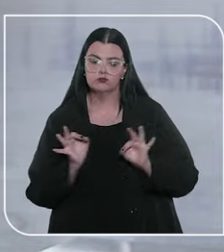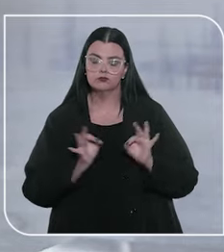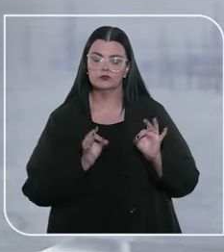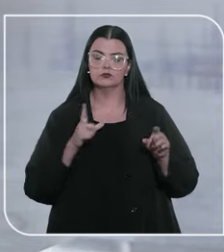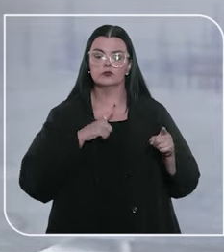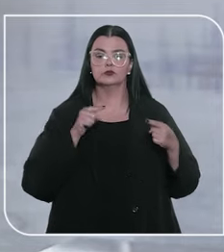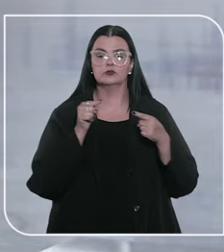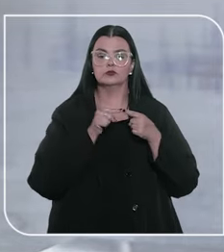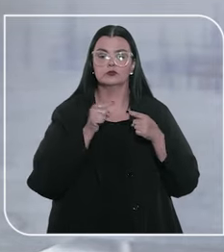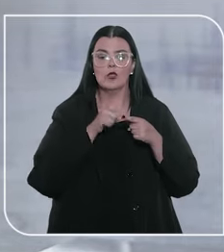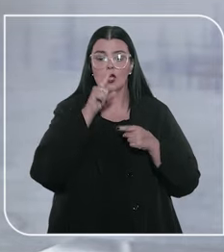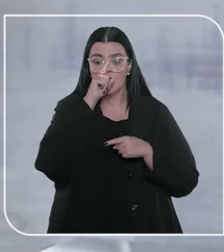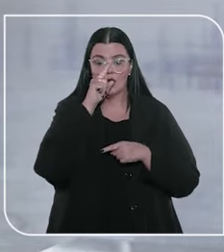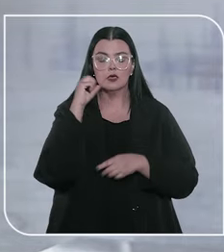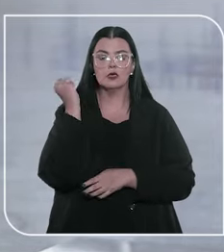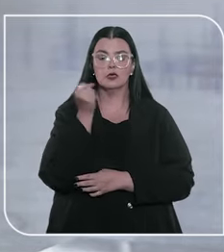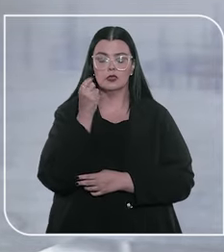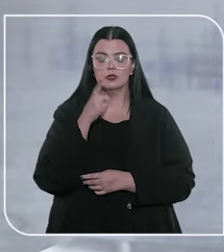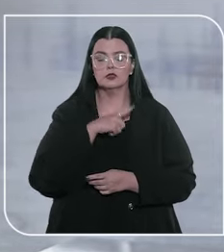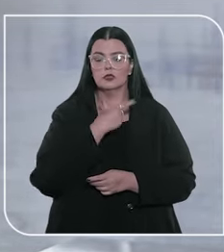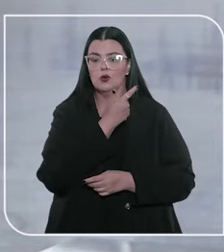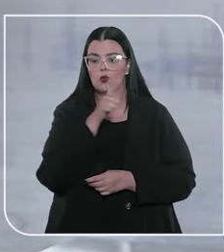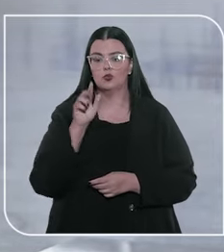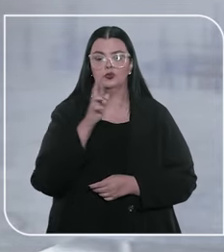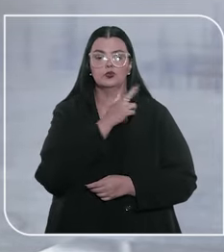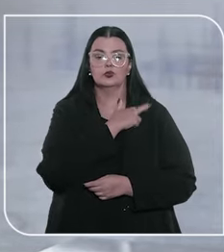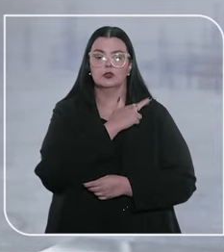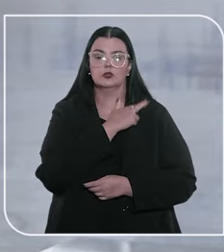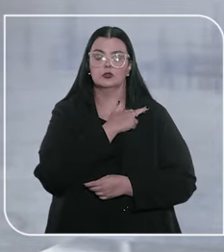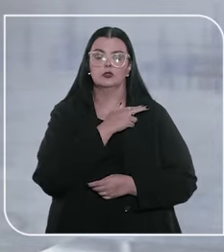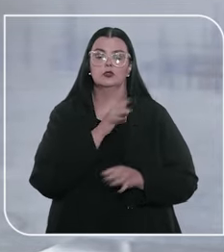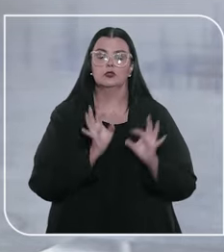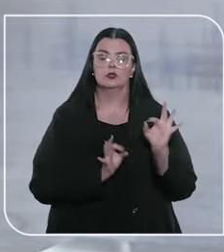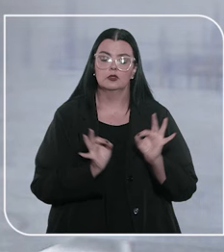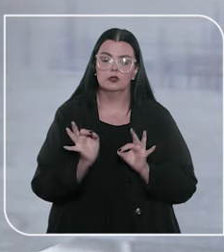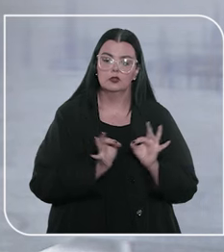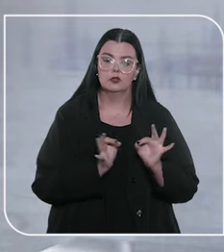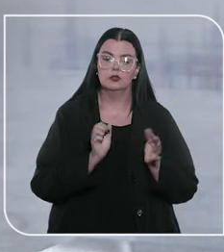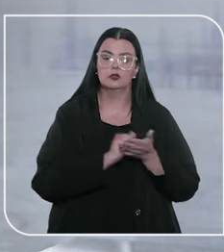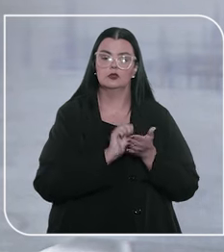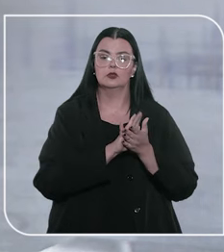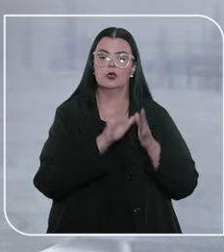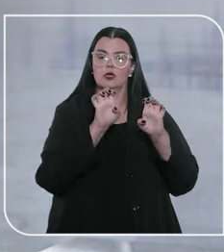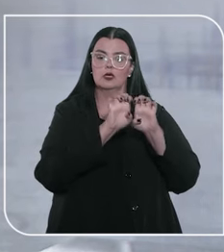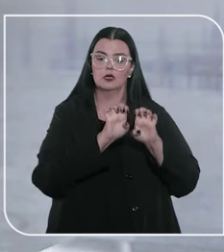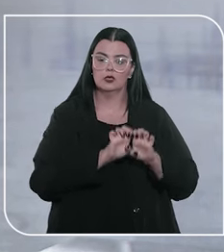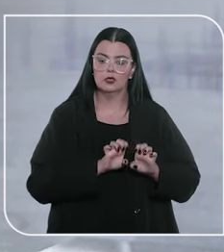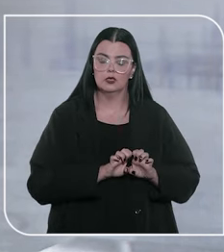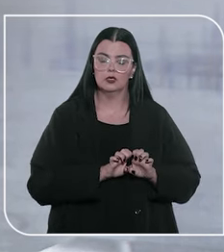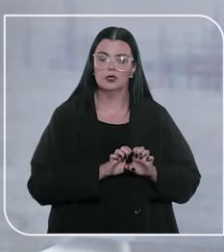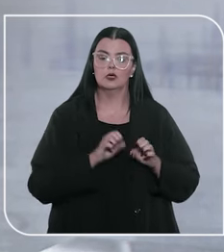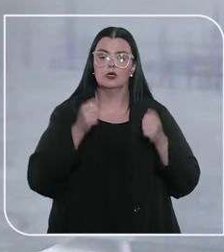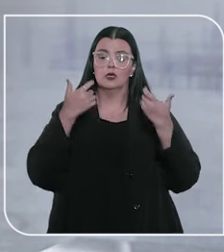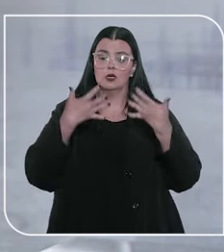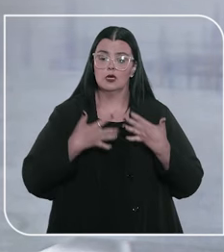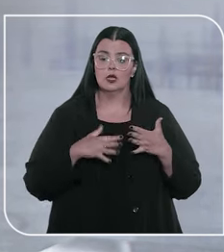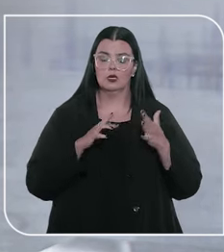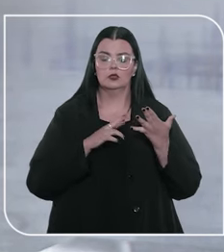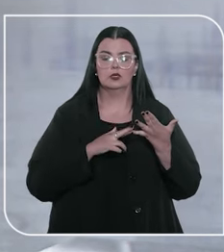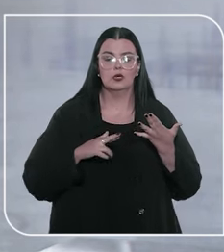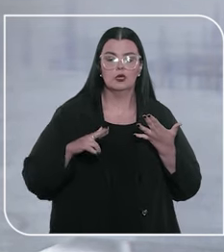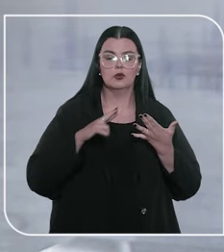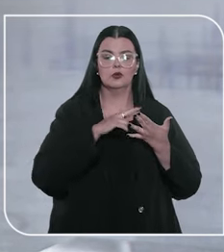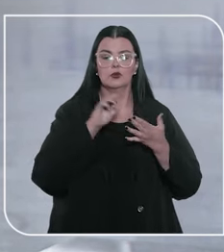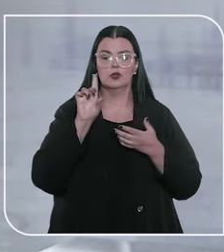operacionais relativas à crise e aos órgãos responsáveis pelo gerenciamento das ações estatais. Para a relatora do